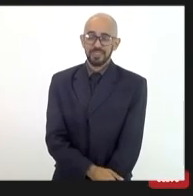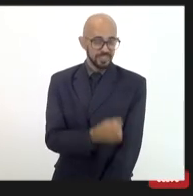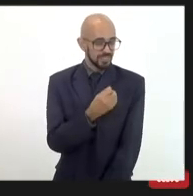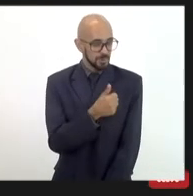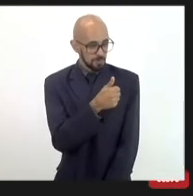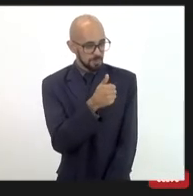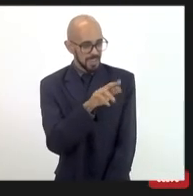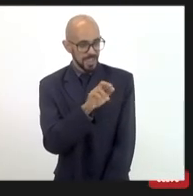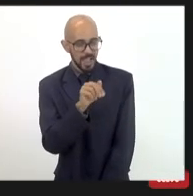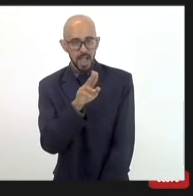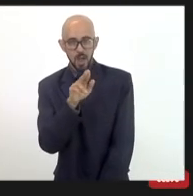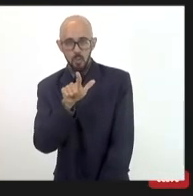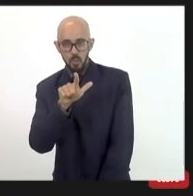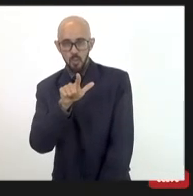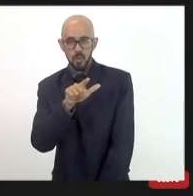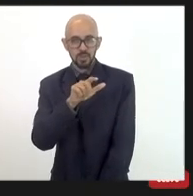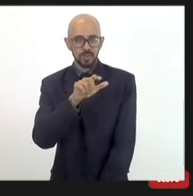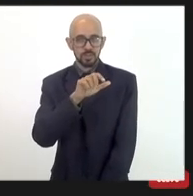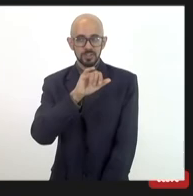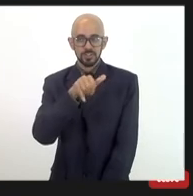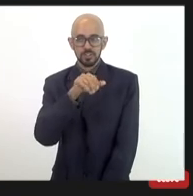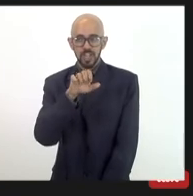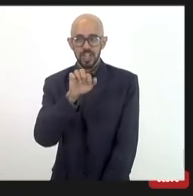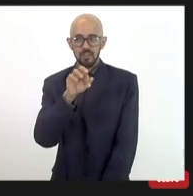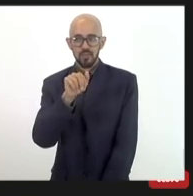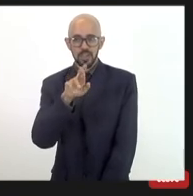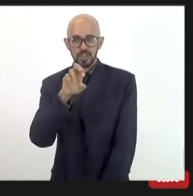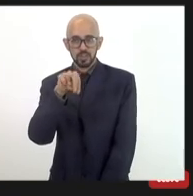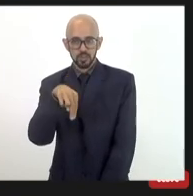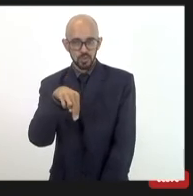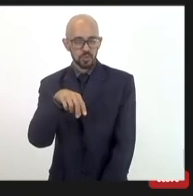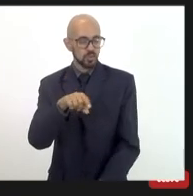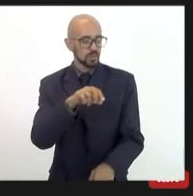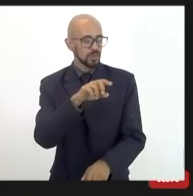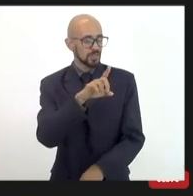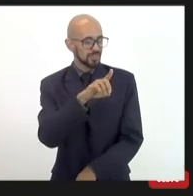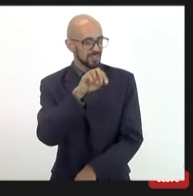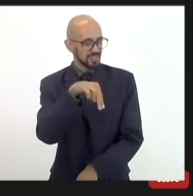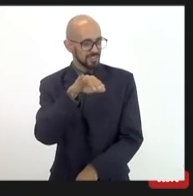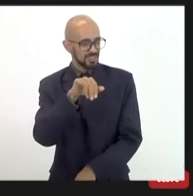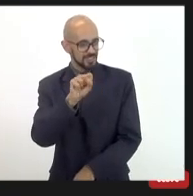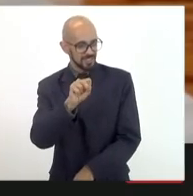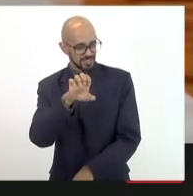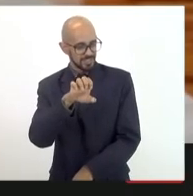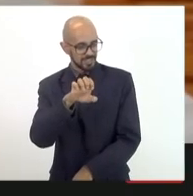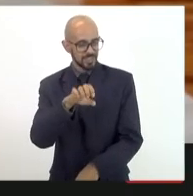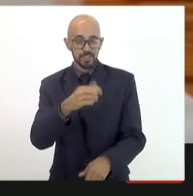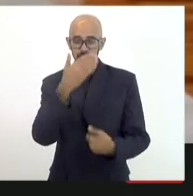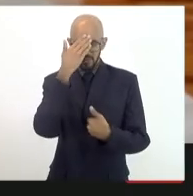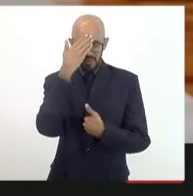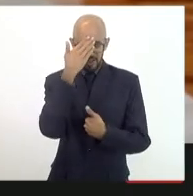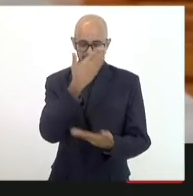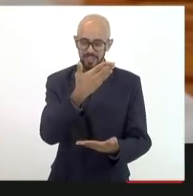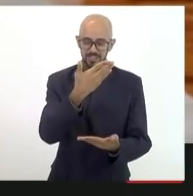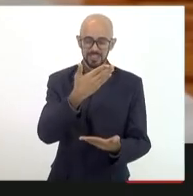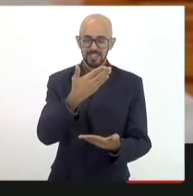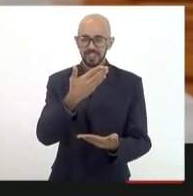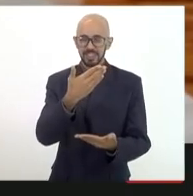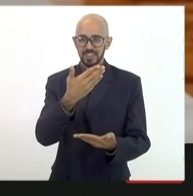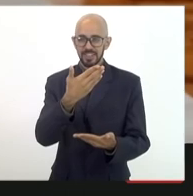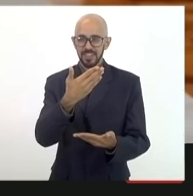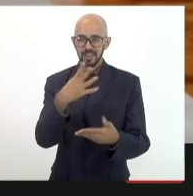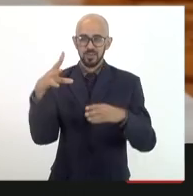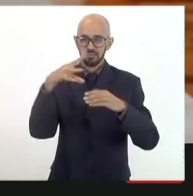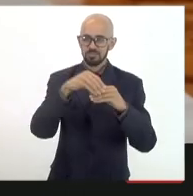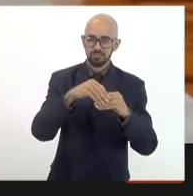viu Jefferson doutora Denise também então agradecer aí a